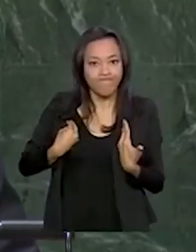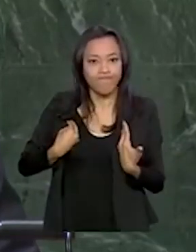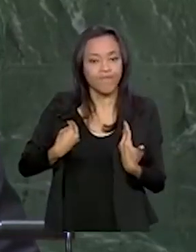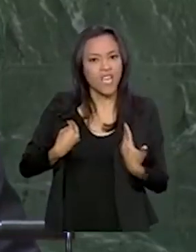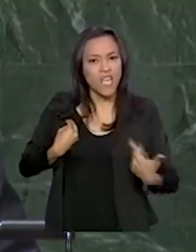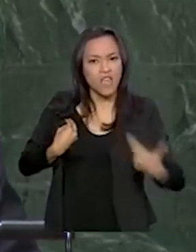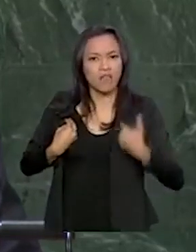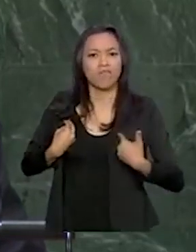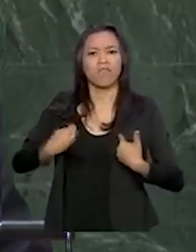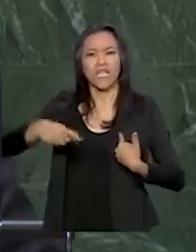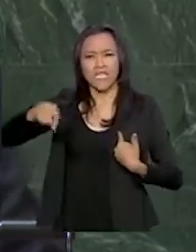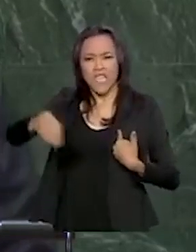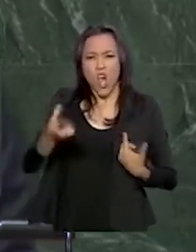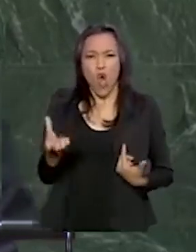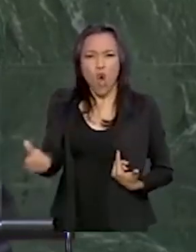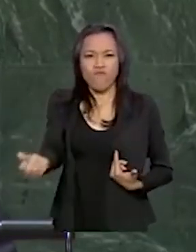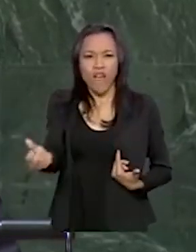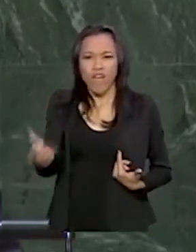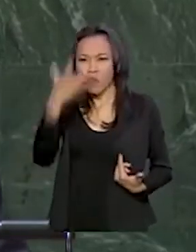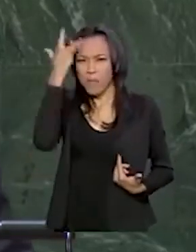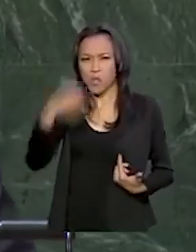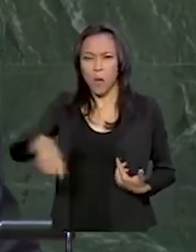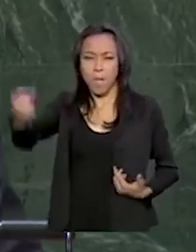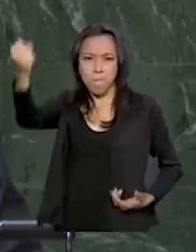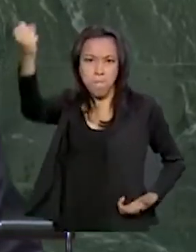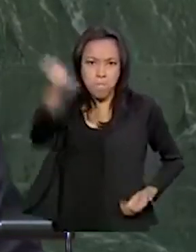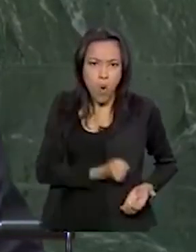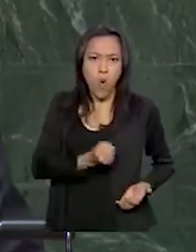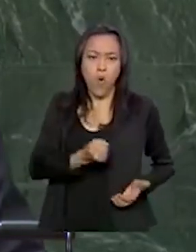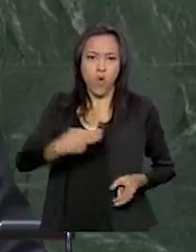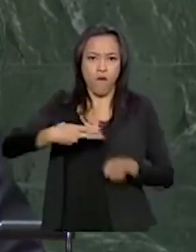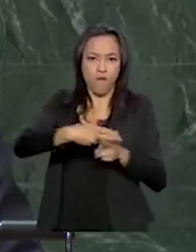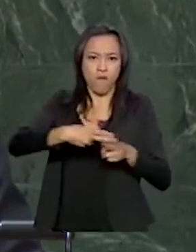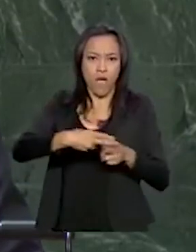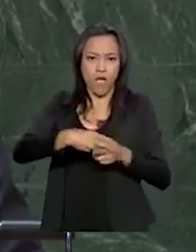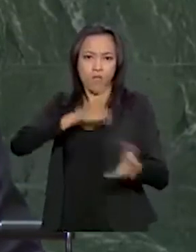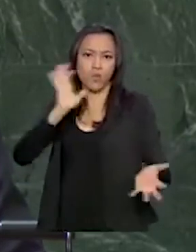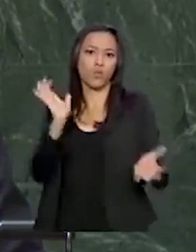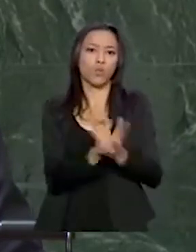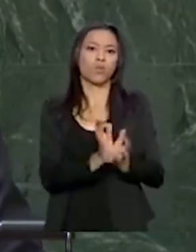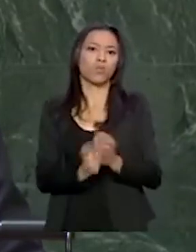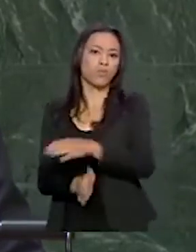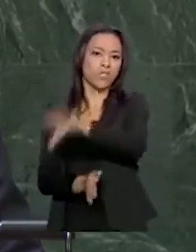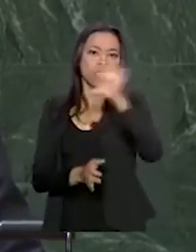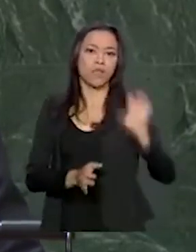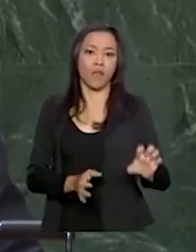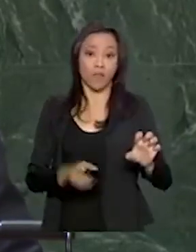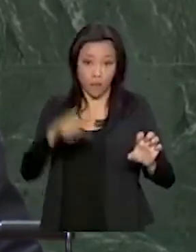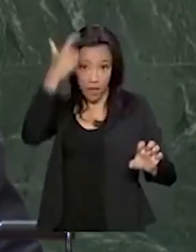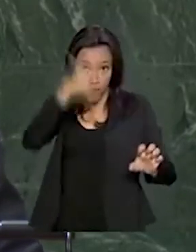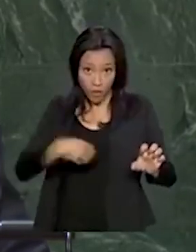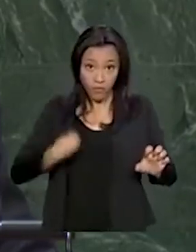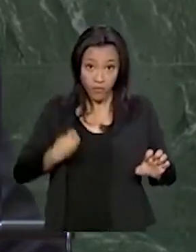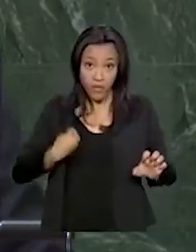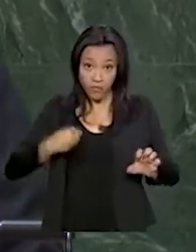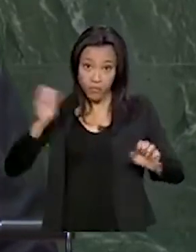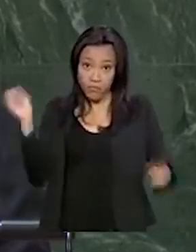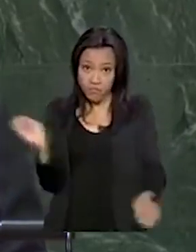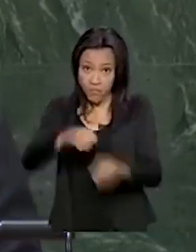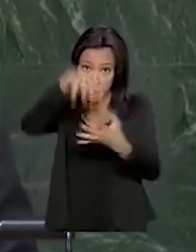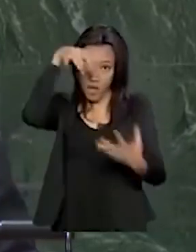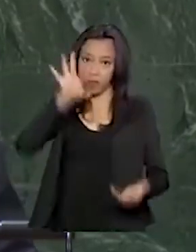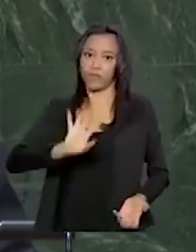covardemente esfaqueado por um militante de esquerda e só sobrevivi por um milagre de Deus.